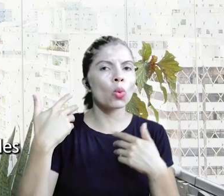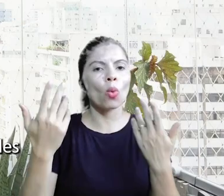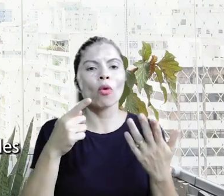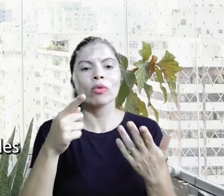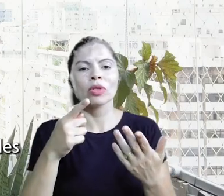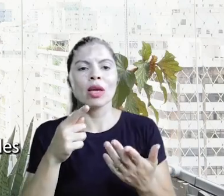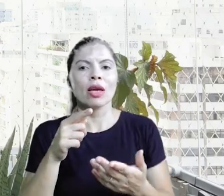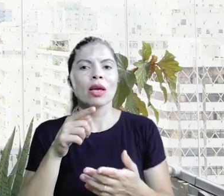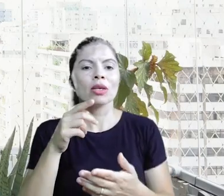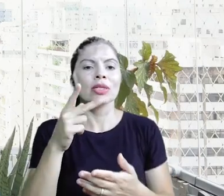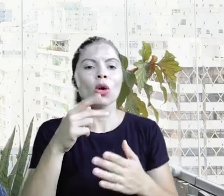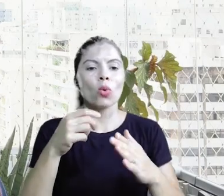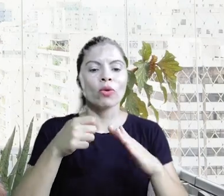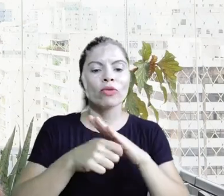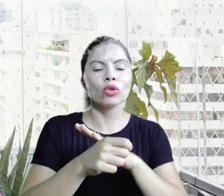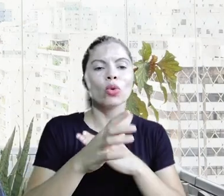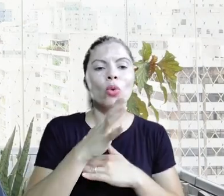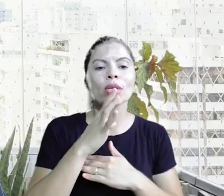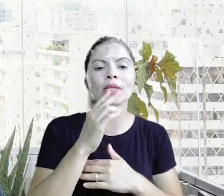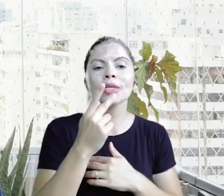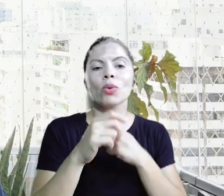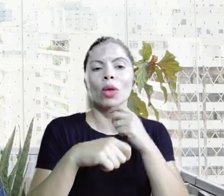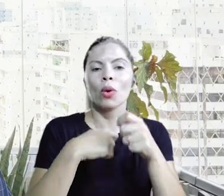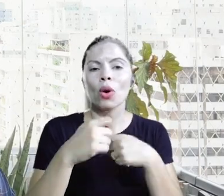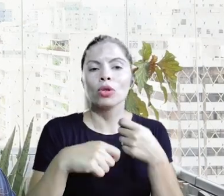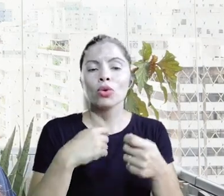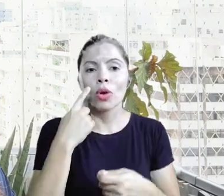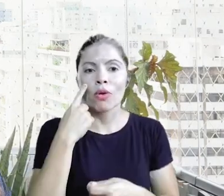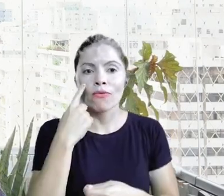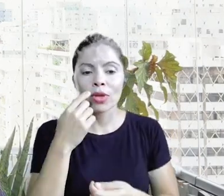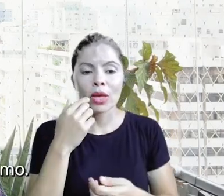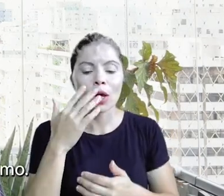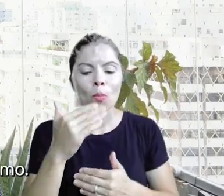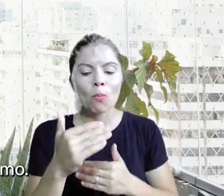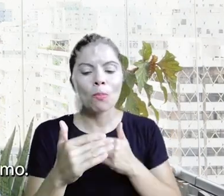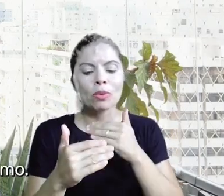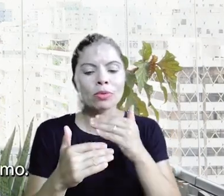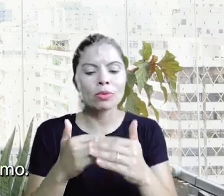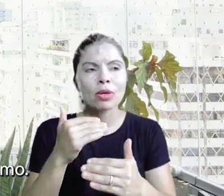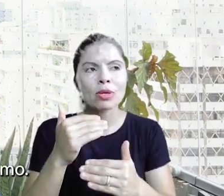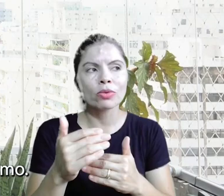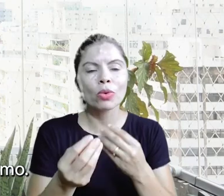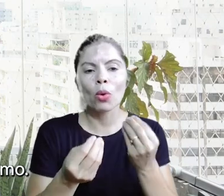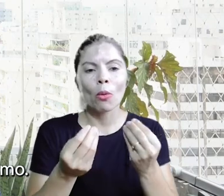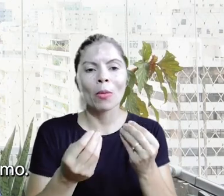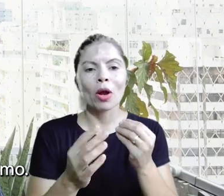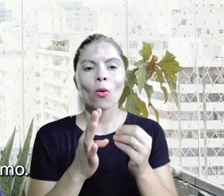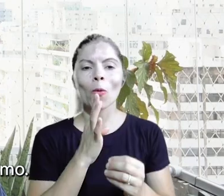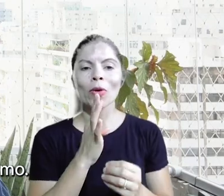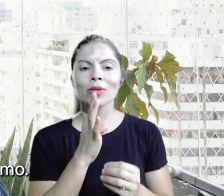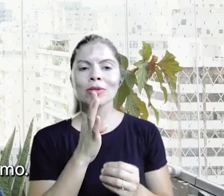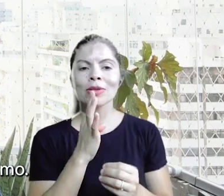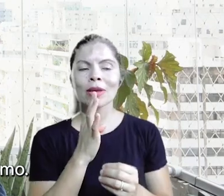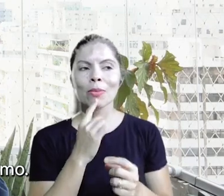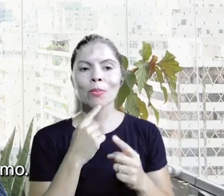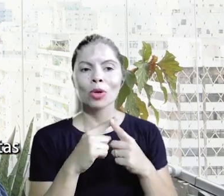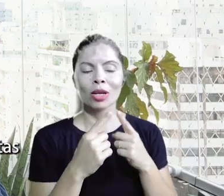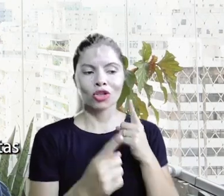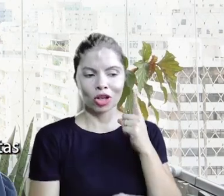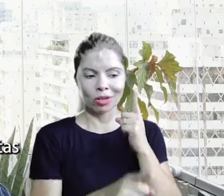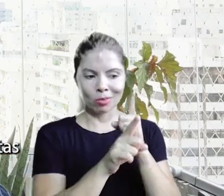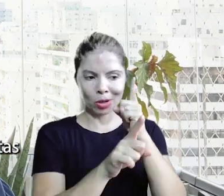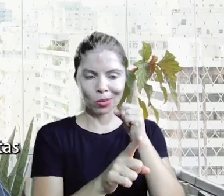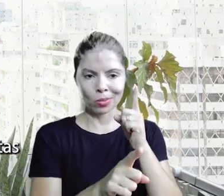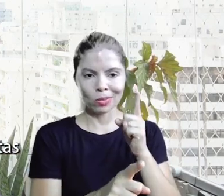discurso aqui para o investidor conhecer o seu negócio eu vi esse processo como um processo de diagnóstico mesmo cada vez que eu ia